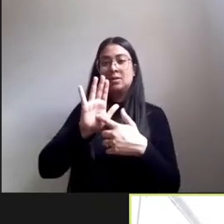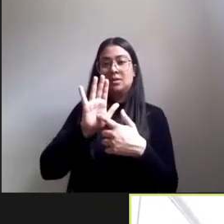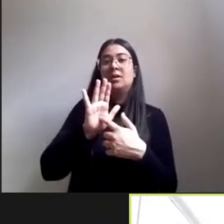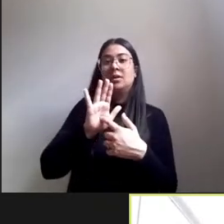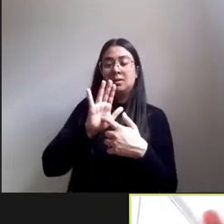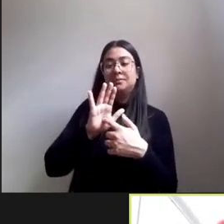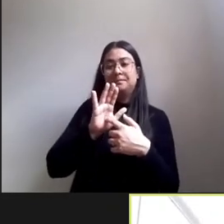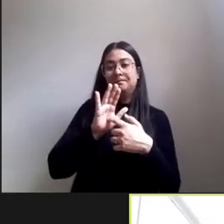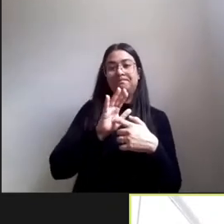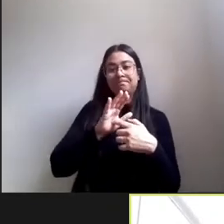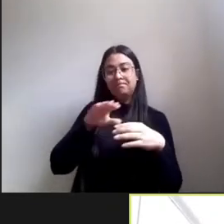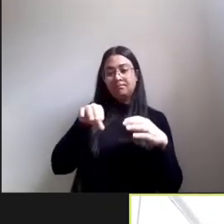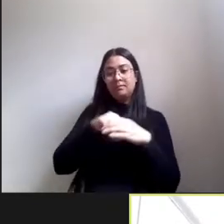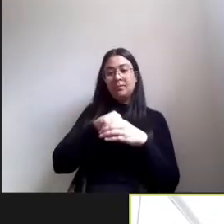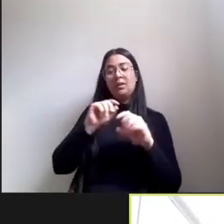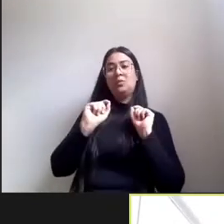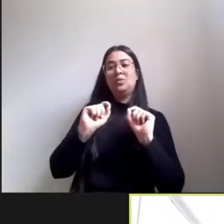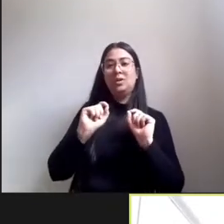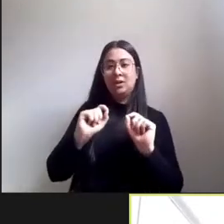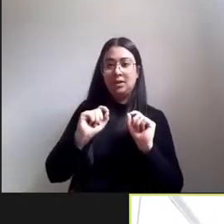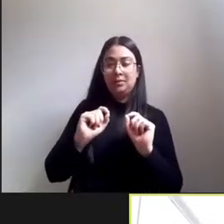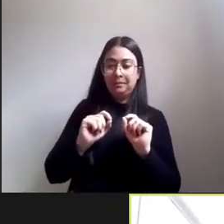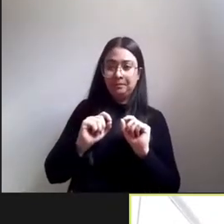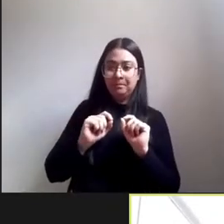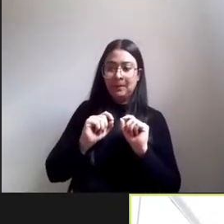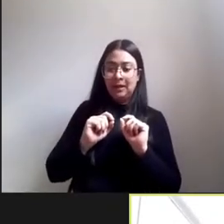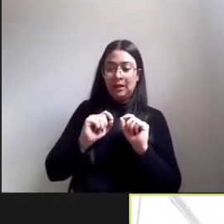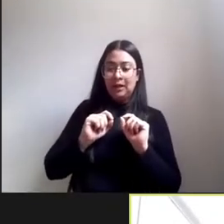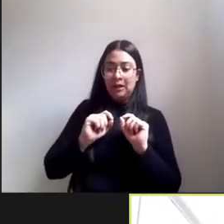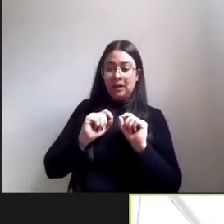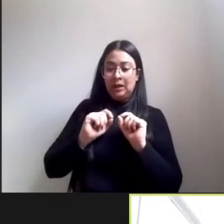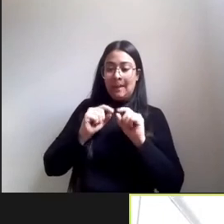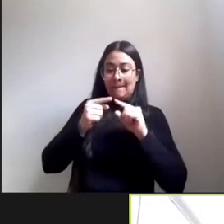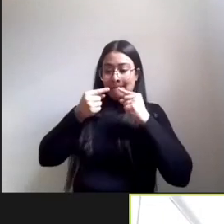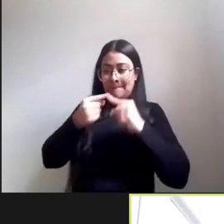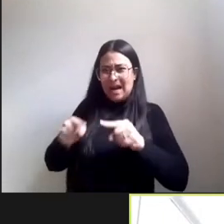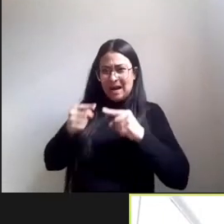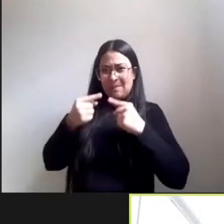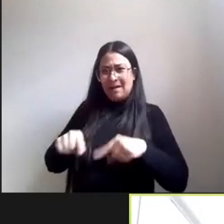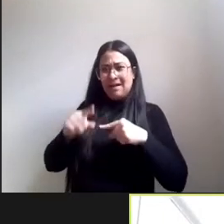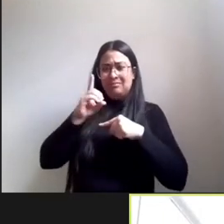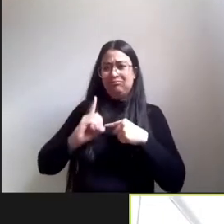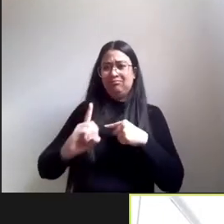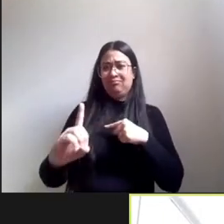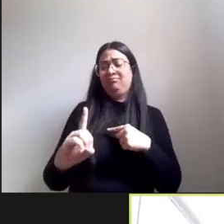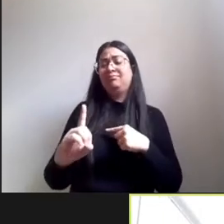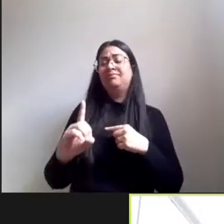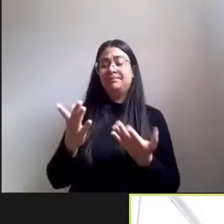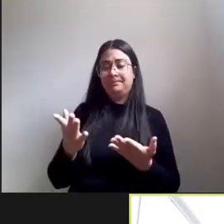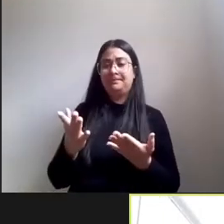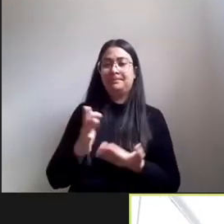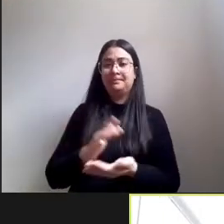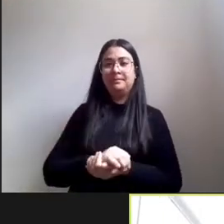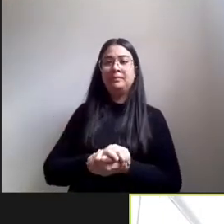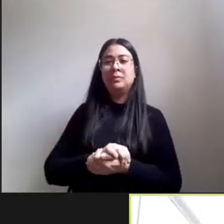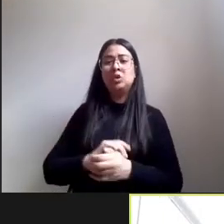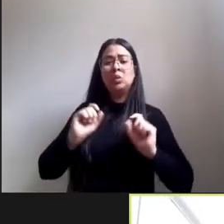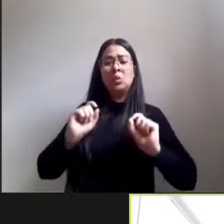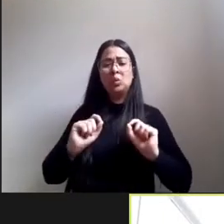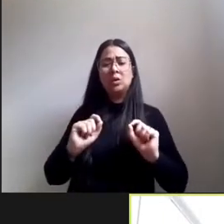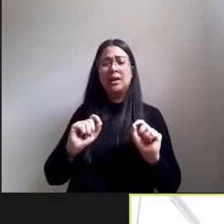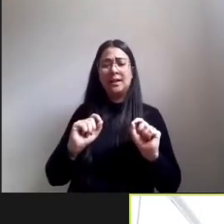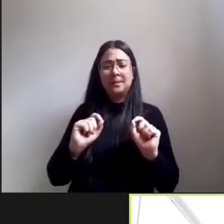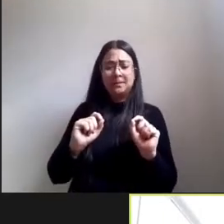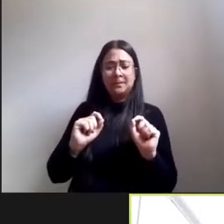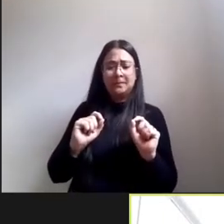direito né então tá aí que eco essa declaração traz pra nós né o que que tava posto há